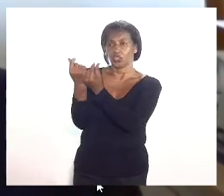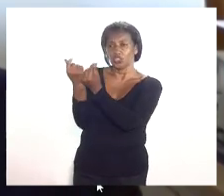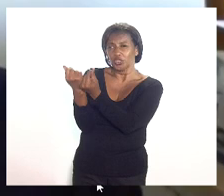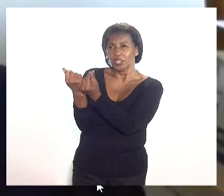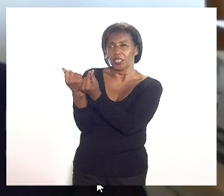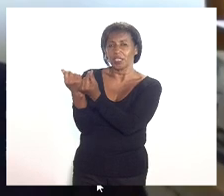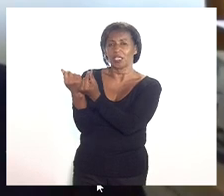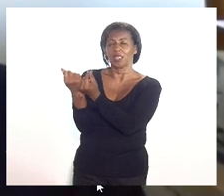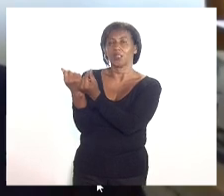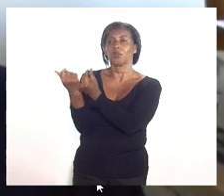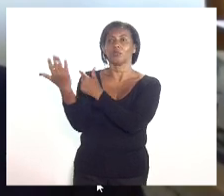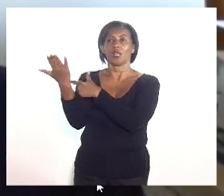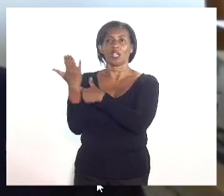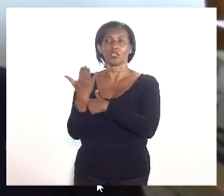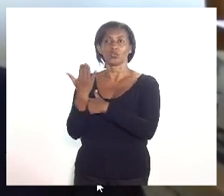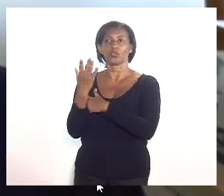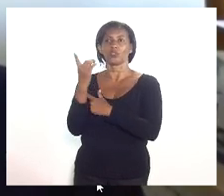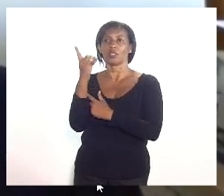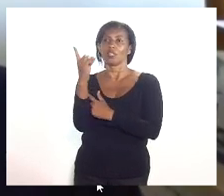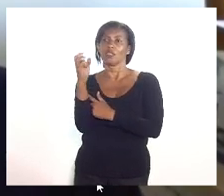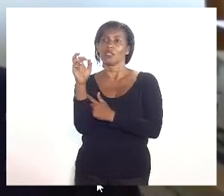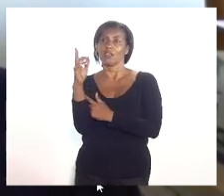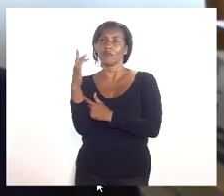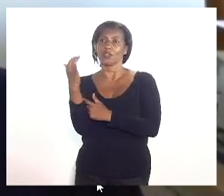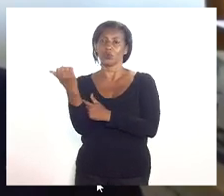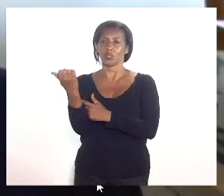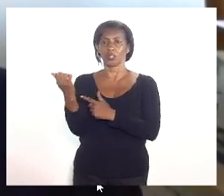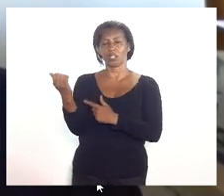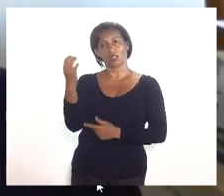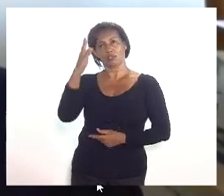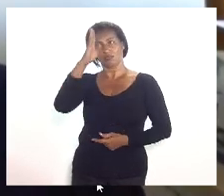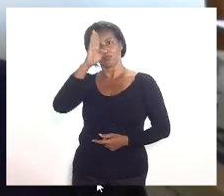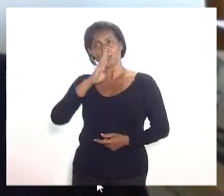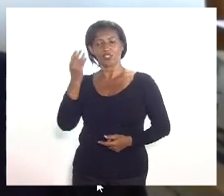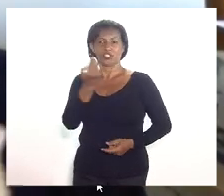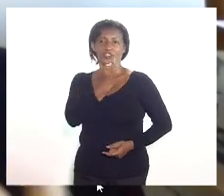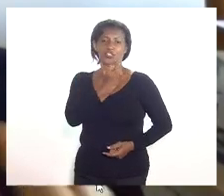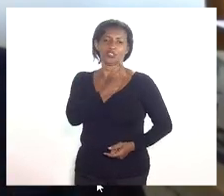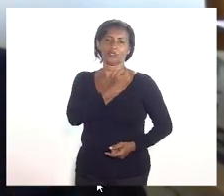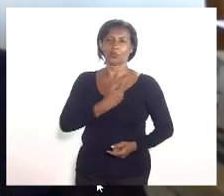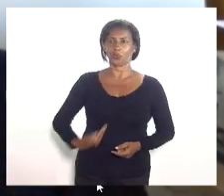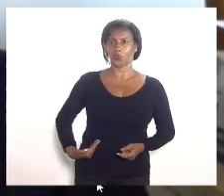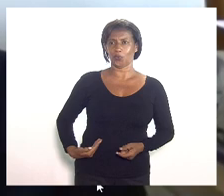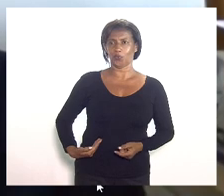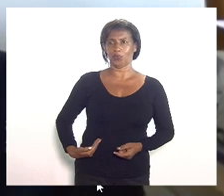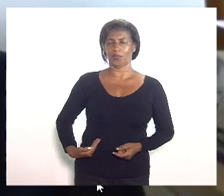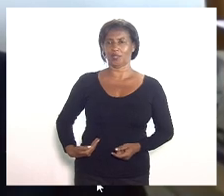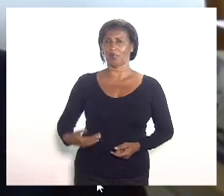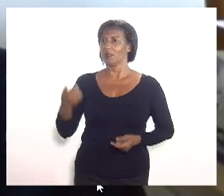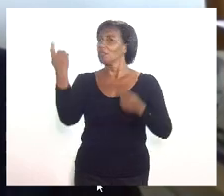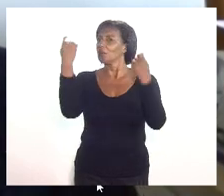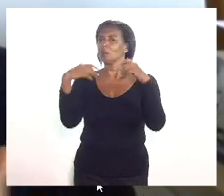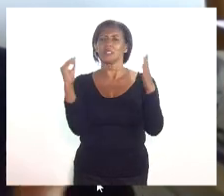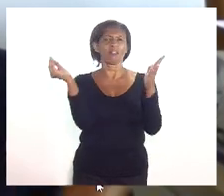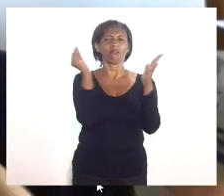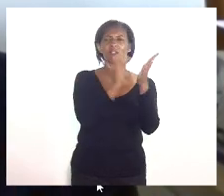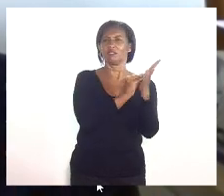pública. Se essa é uma regra da defensoria pública, ela não precisa estar explicitada, porque se você